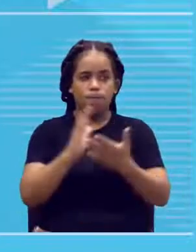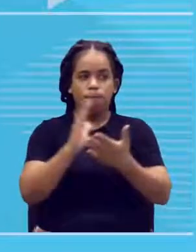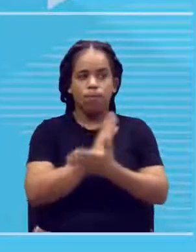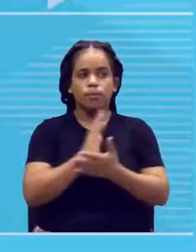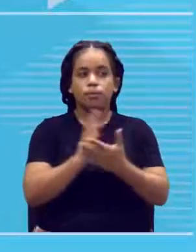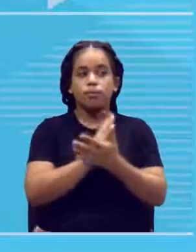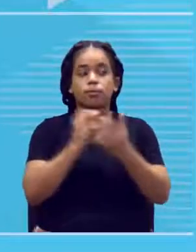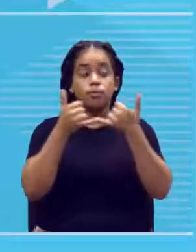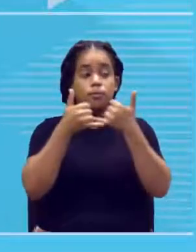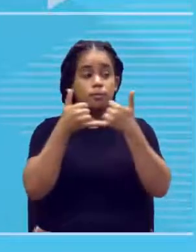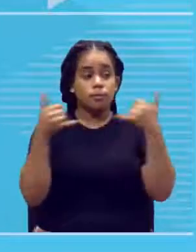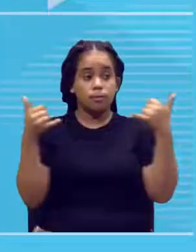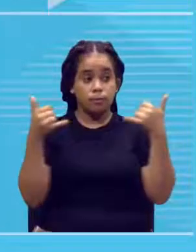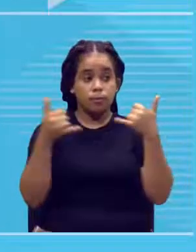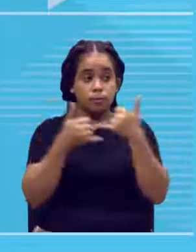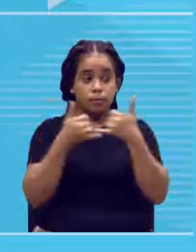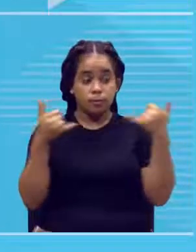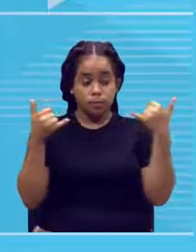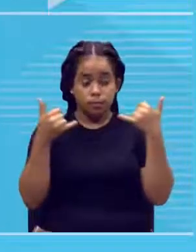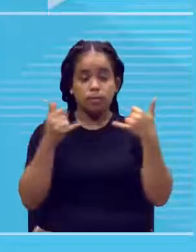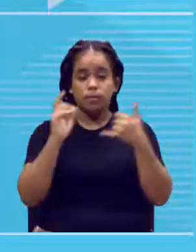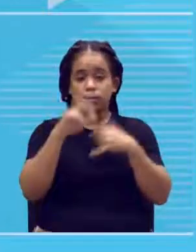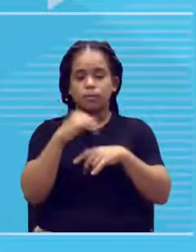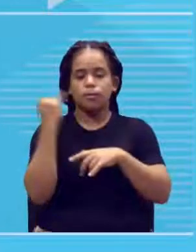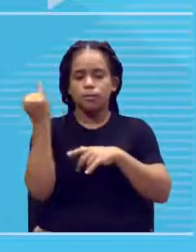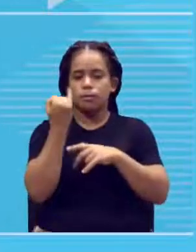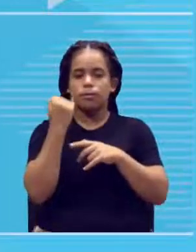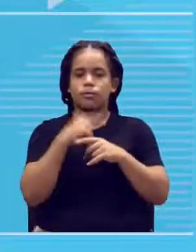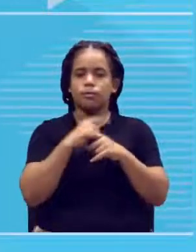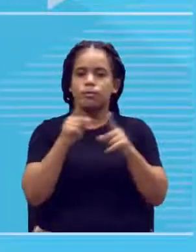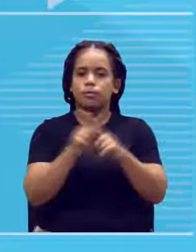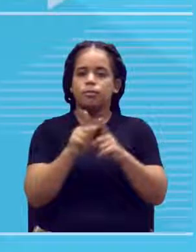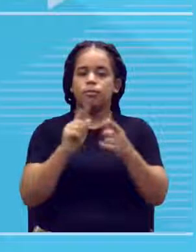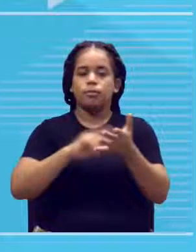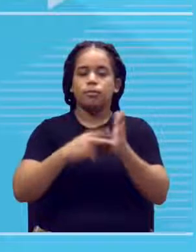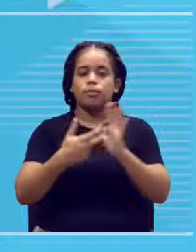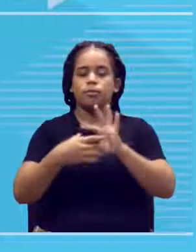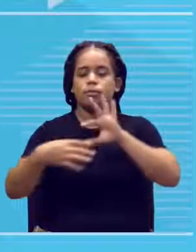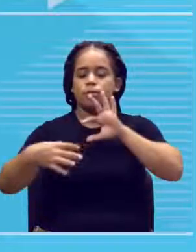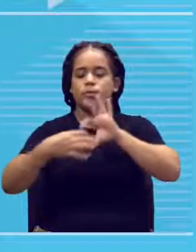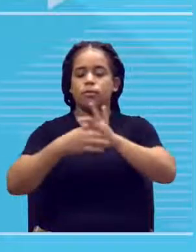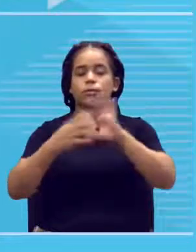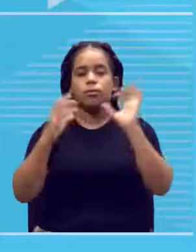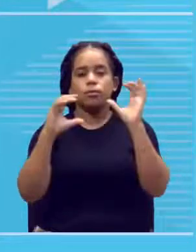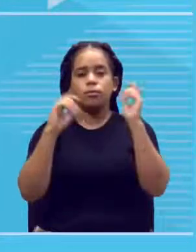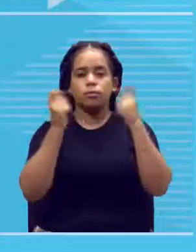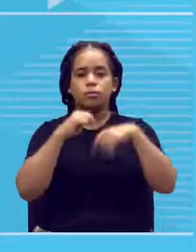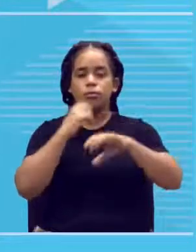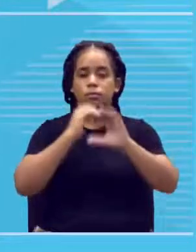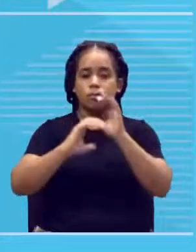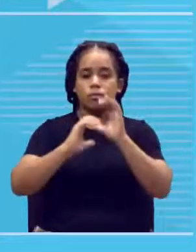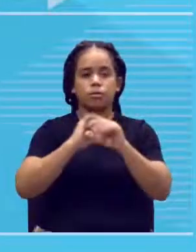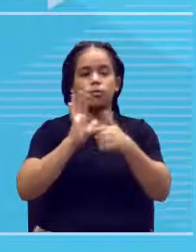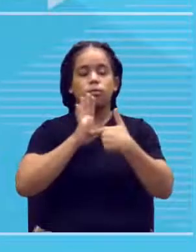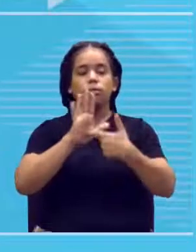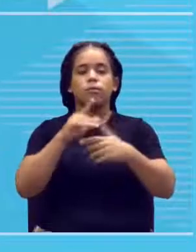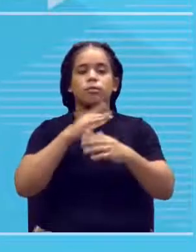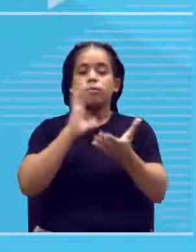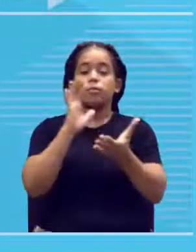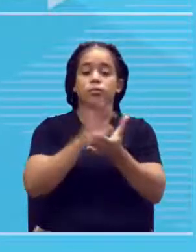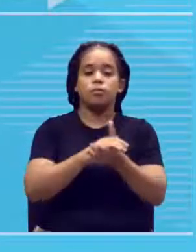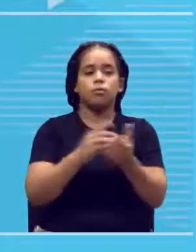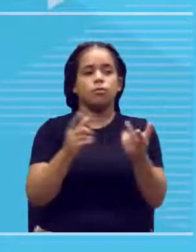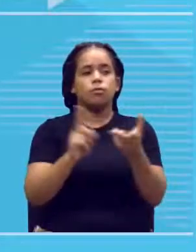importantes, como eu disse para vocês. As linhas, elas representam para a gente canais de comunicação, tá? De mostrar que teve um casamento,